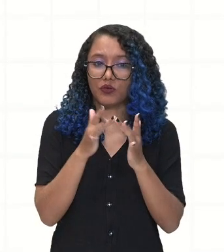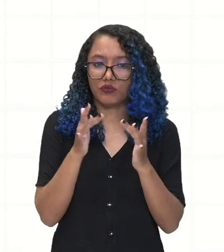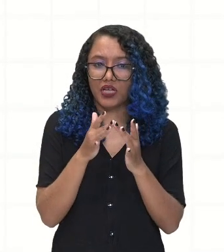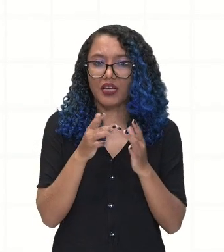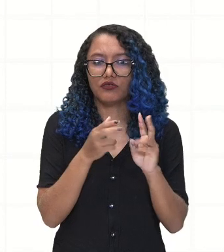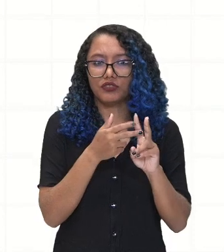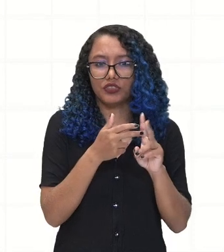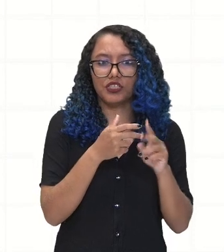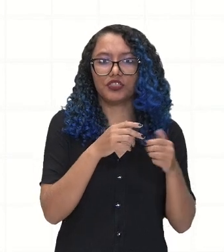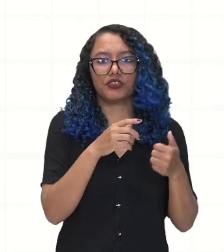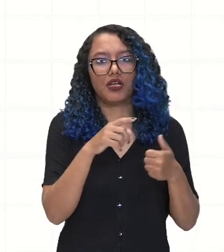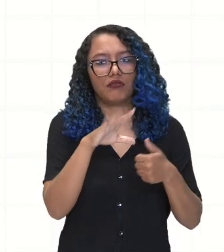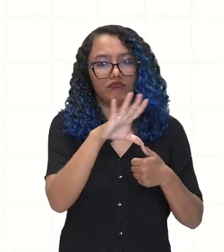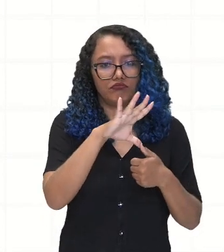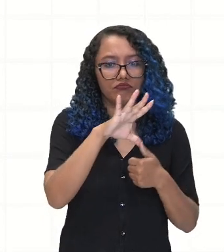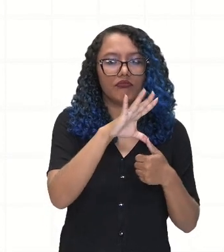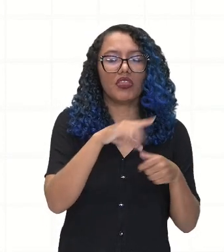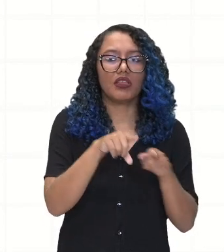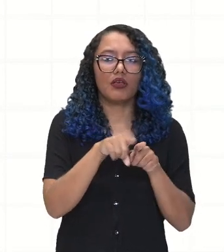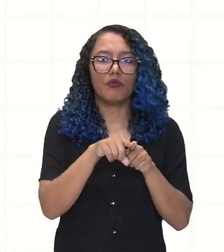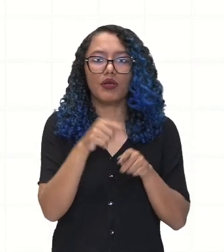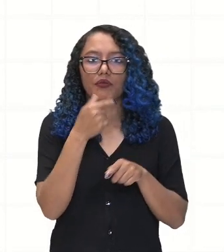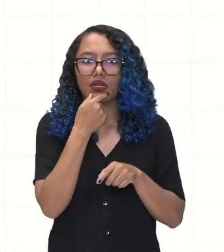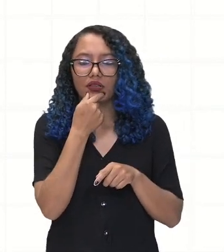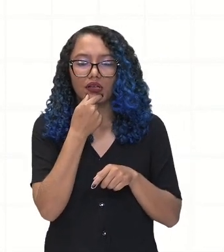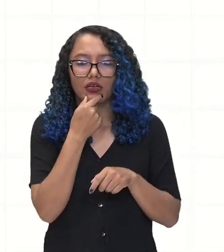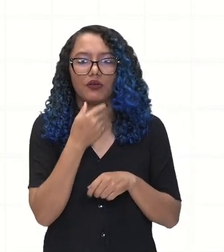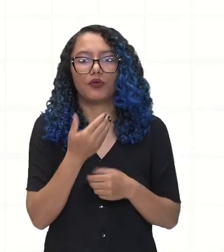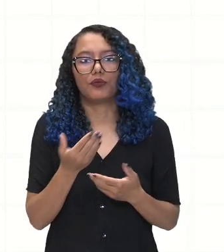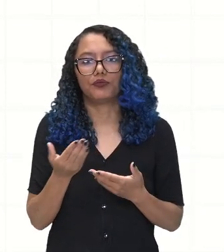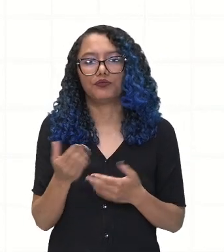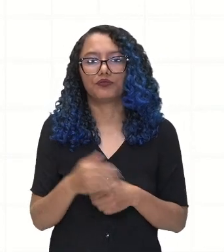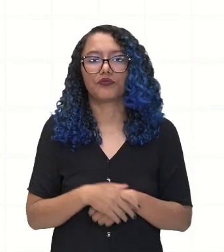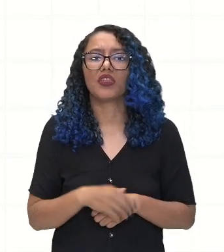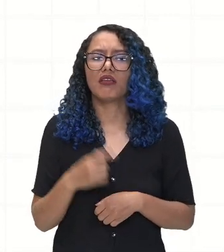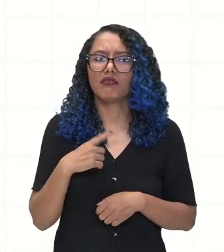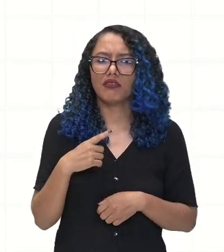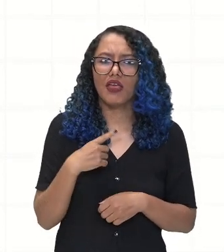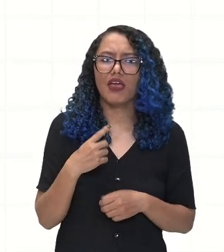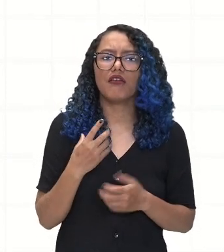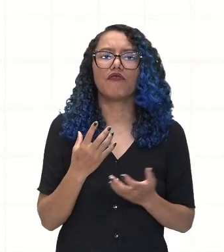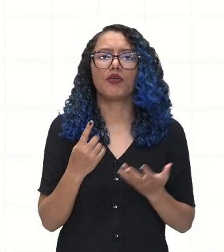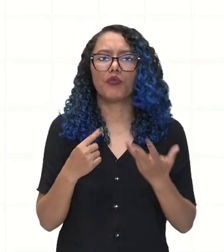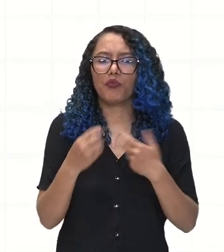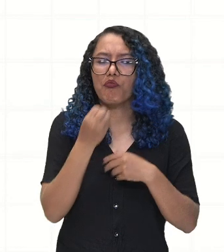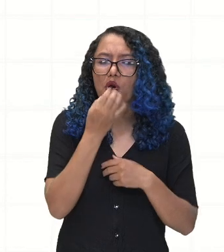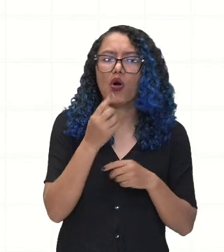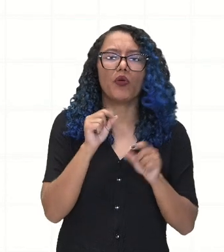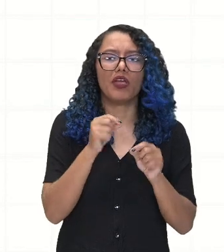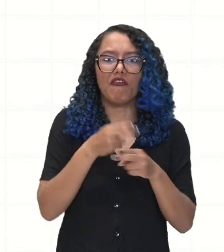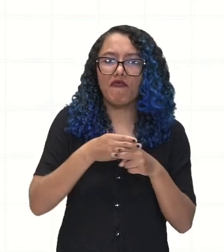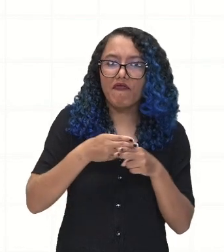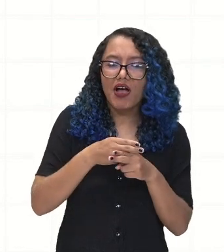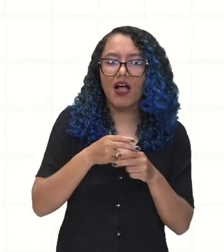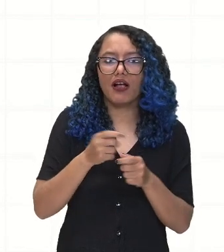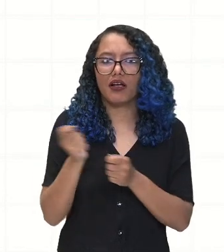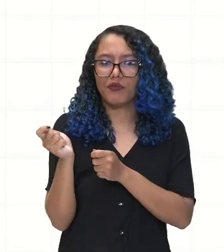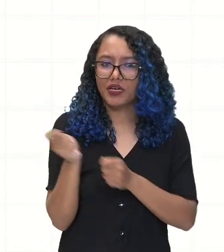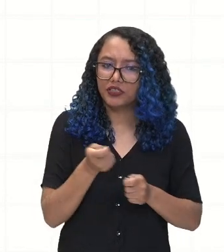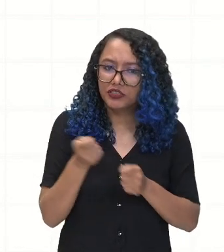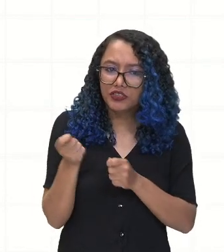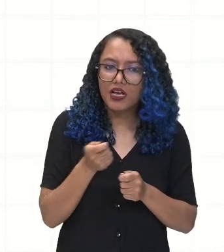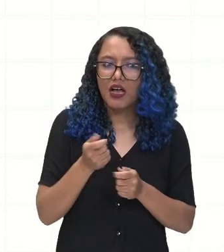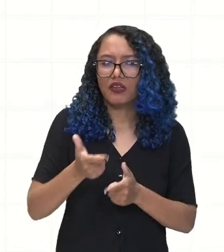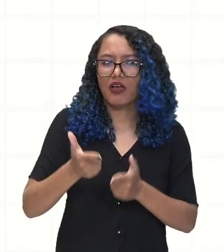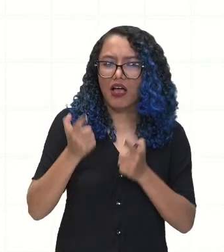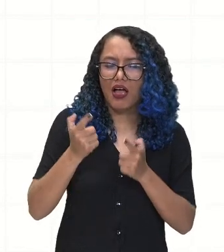britânicos. O contato inicial trouxe vantagens, como facas, machados, armas, utensílios de